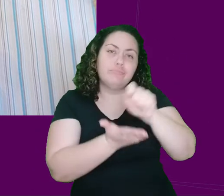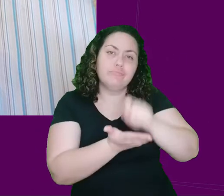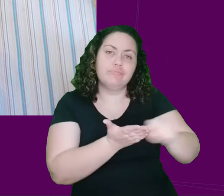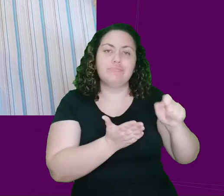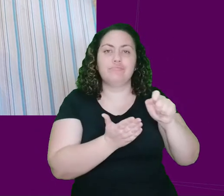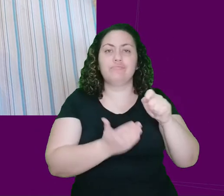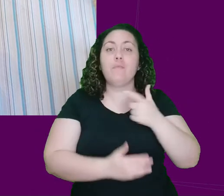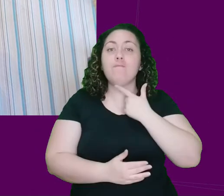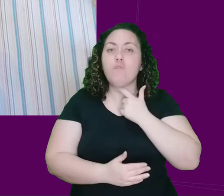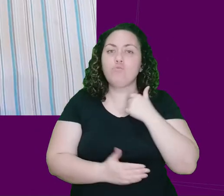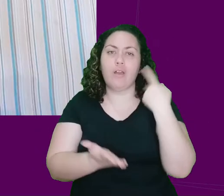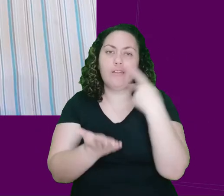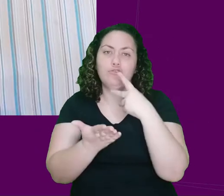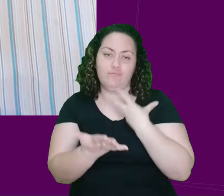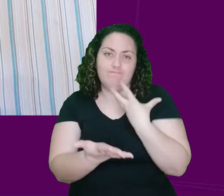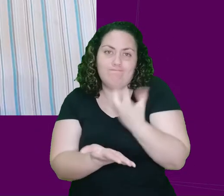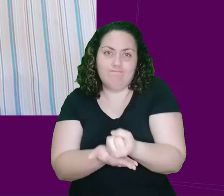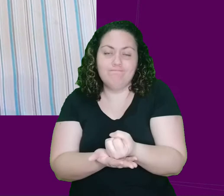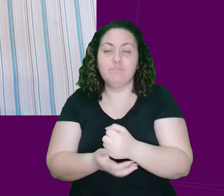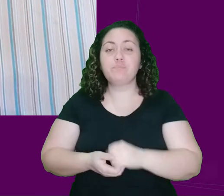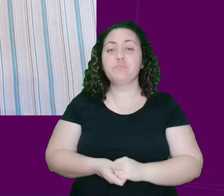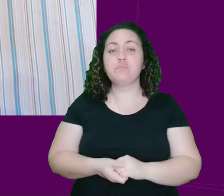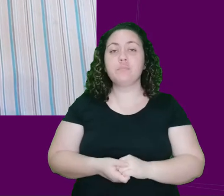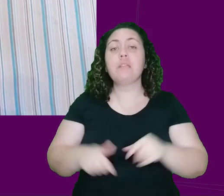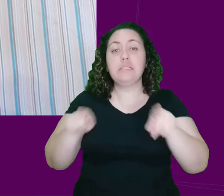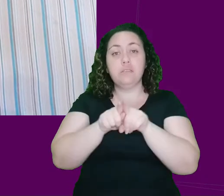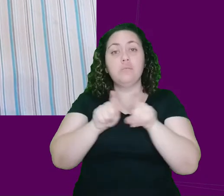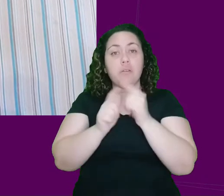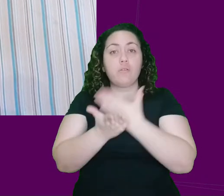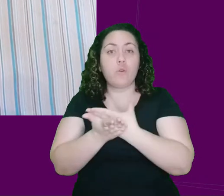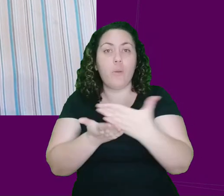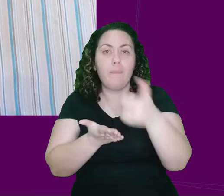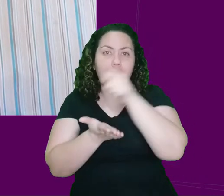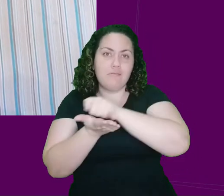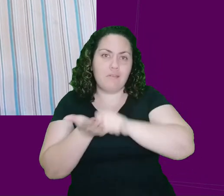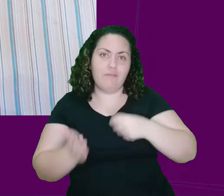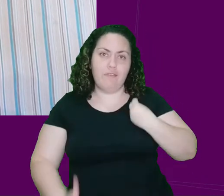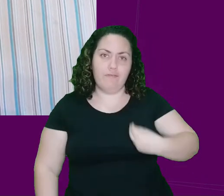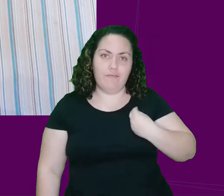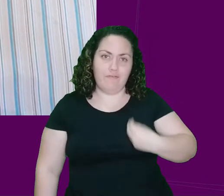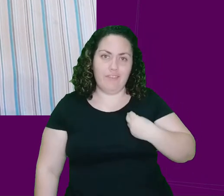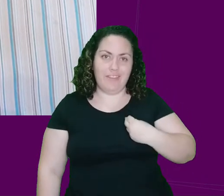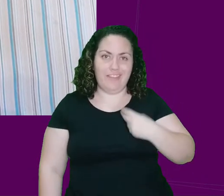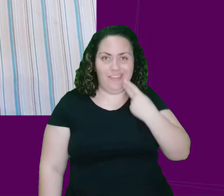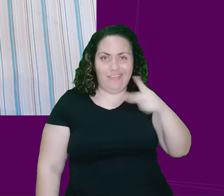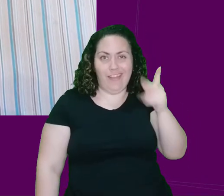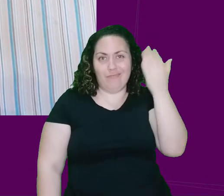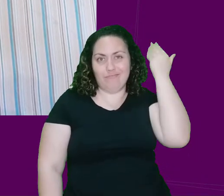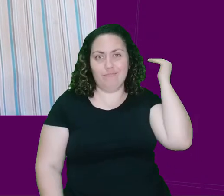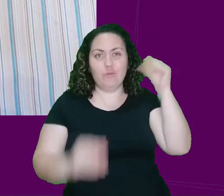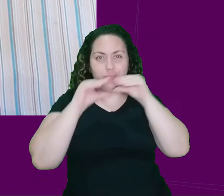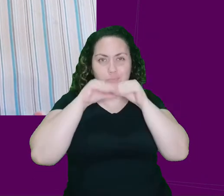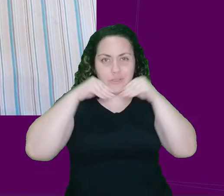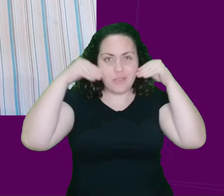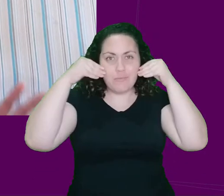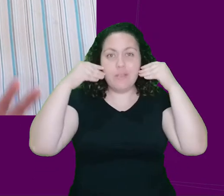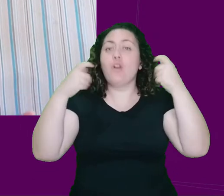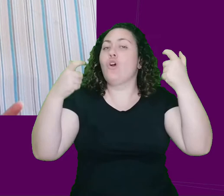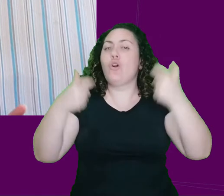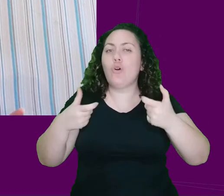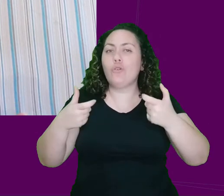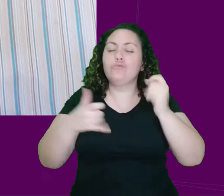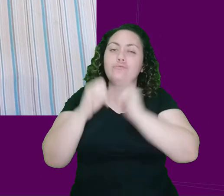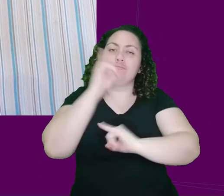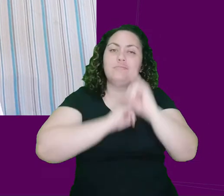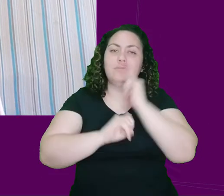sentia necessidade de escrever. Ela, inclusive, começou a escrever sobre a vida dela em Moçambique em um blog. Isso fica